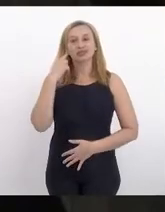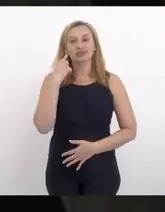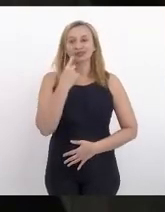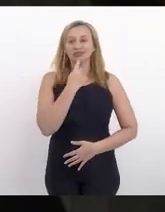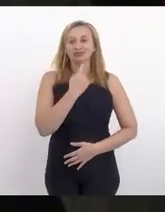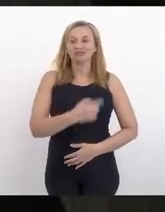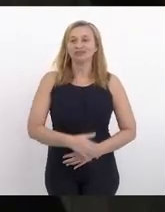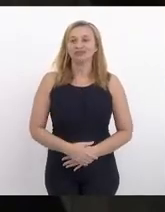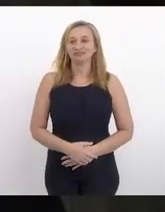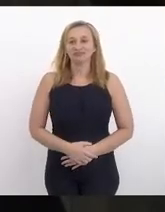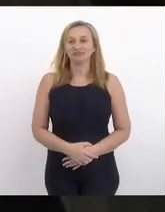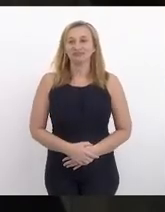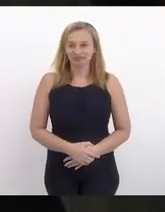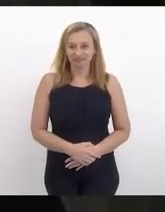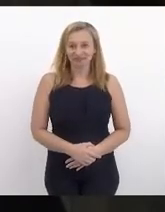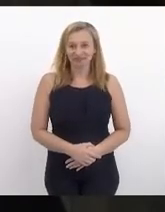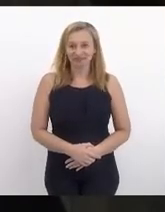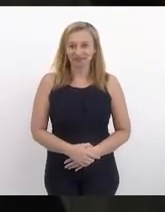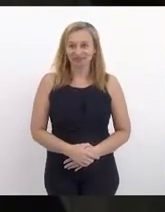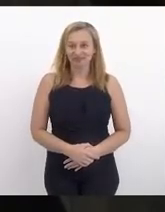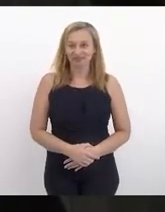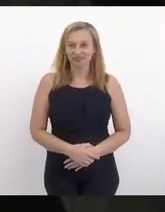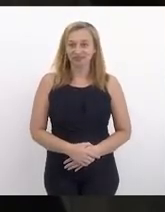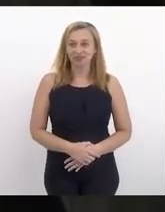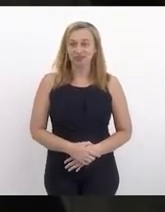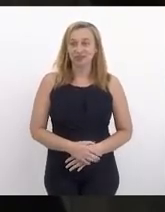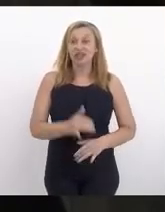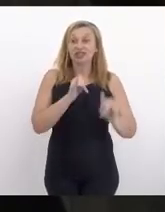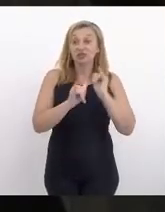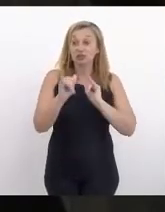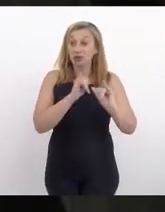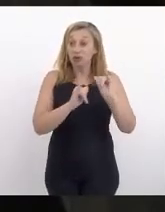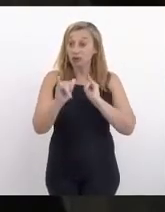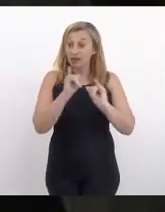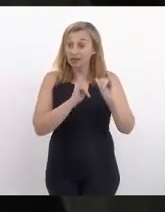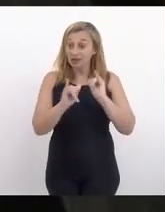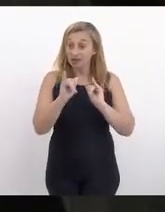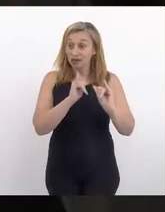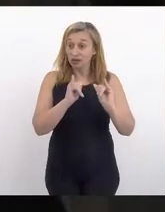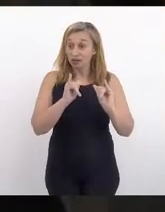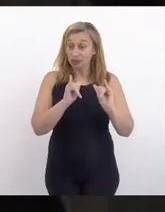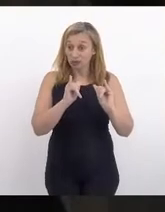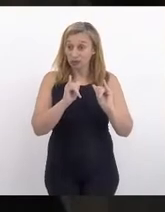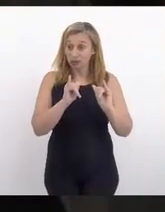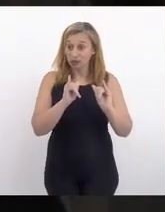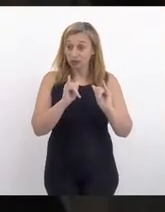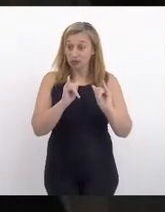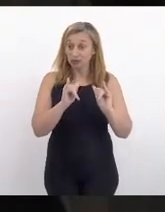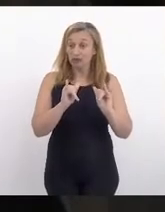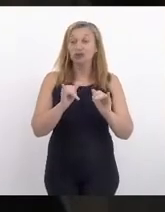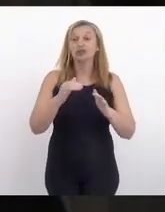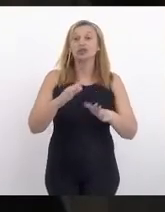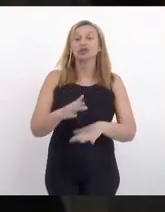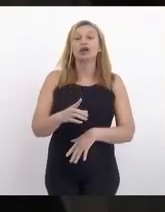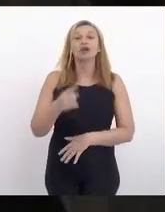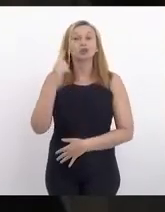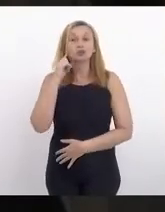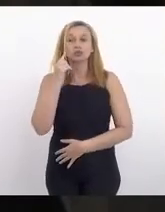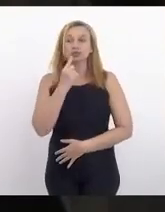Libras, que levam a nossa voz aos deficientes